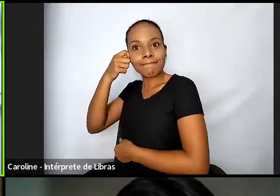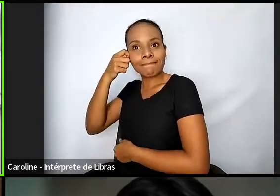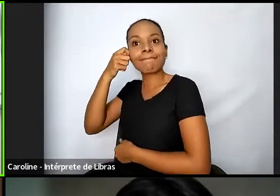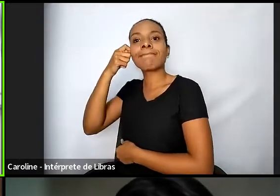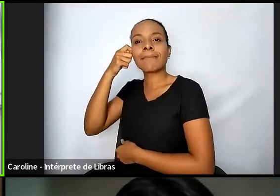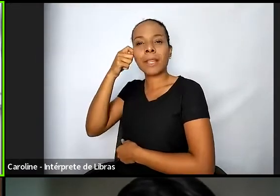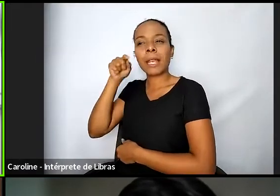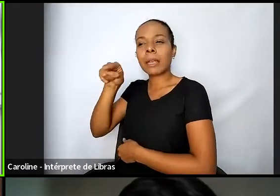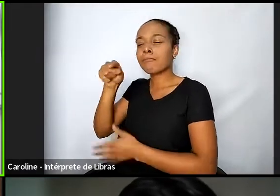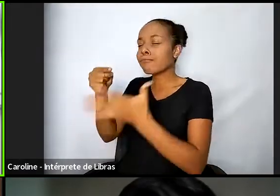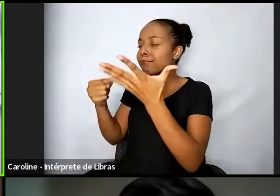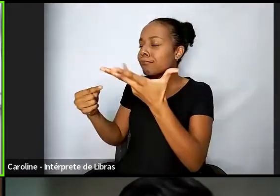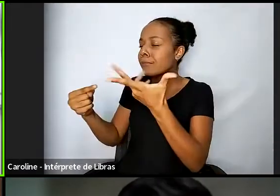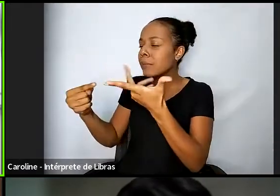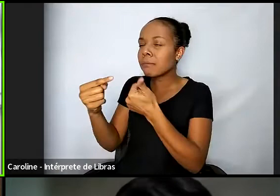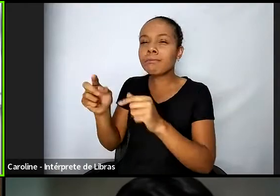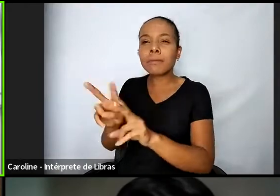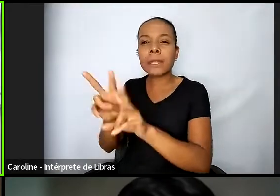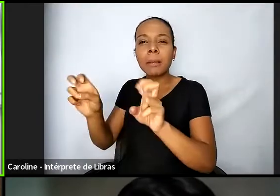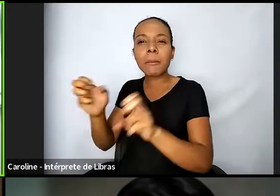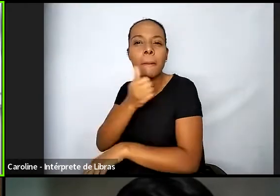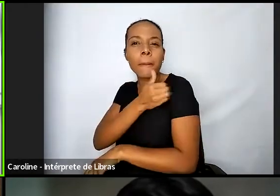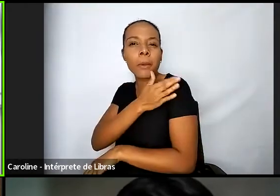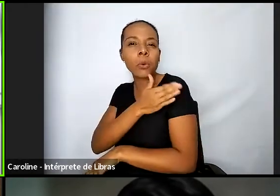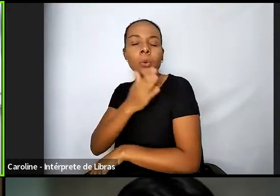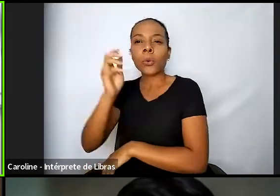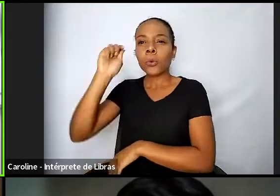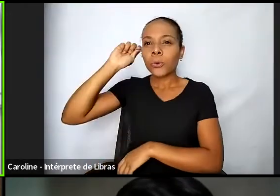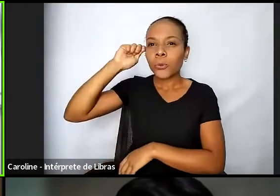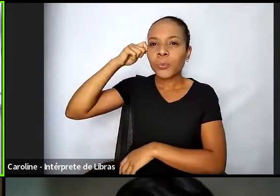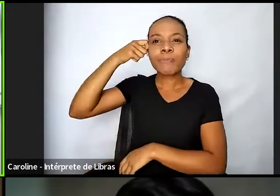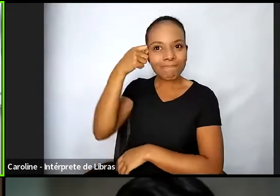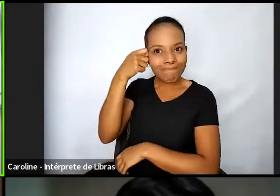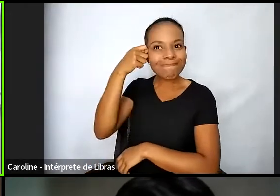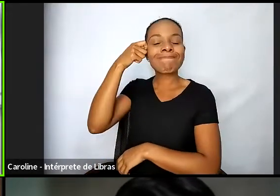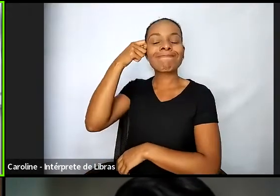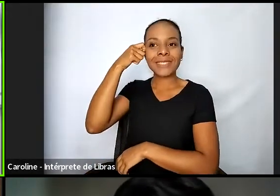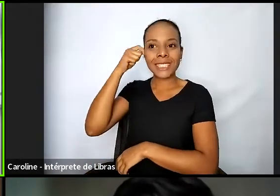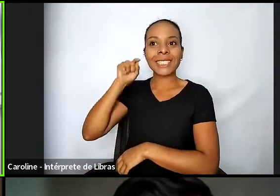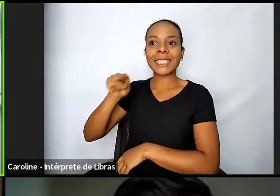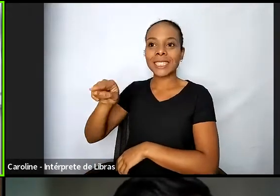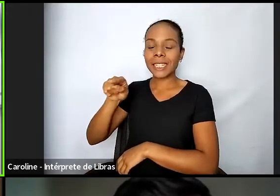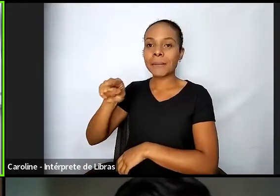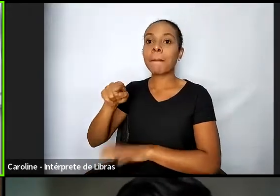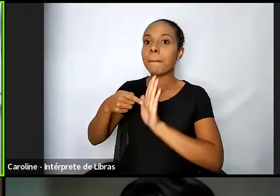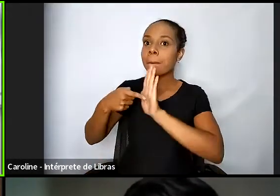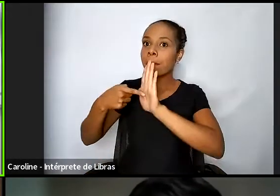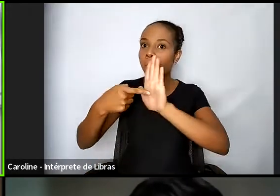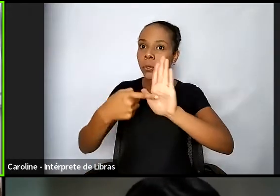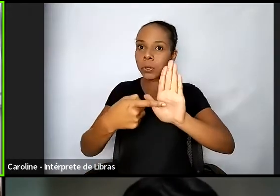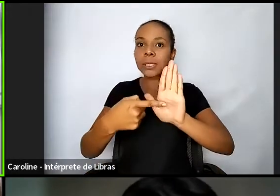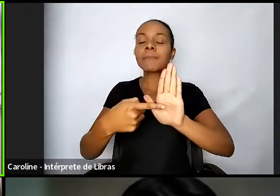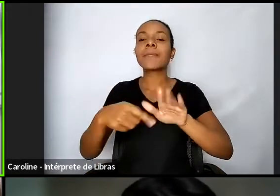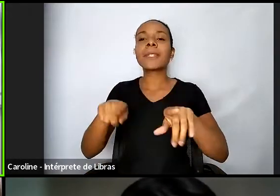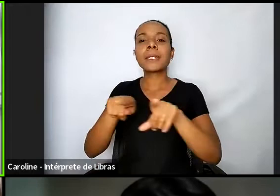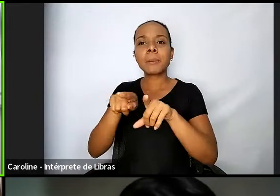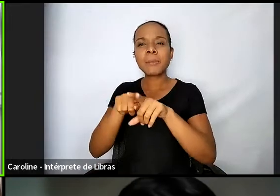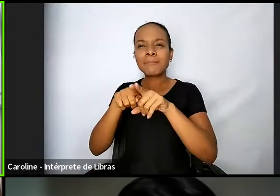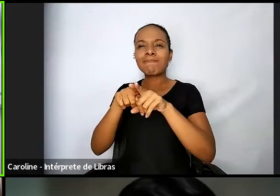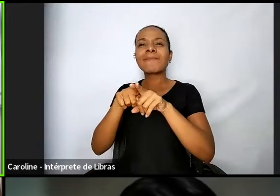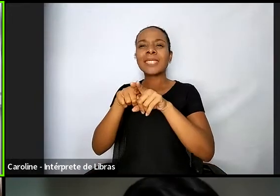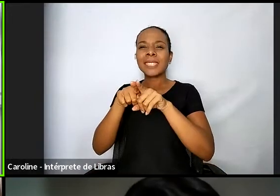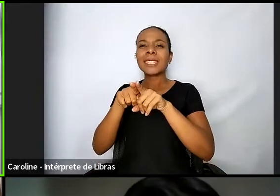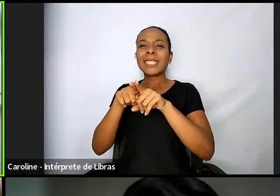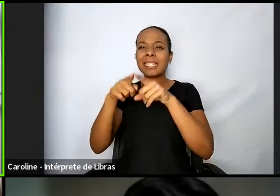racismo, traz bastante questões sobre isso, e sobre a intolerância. Eu